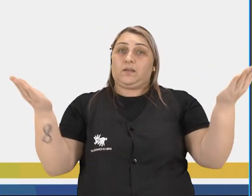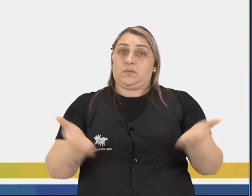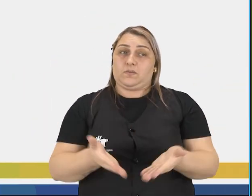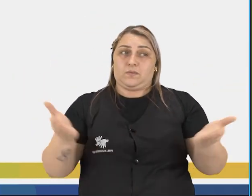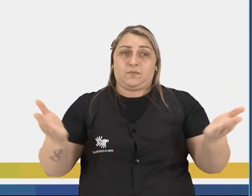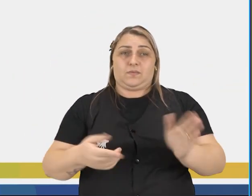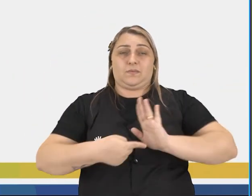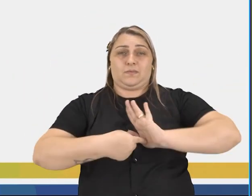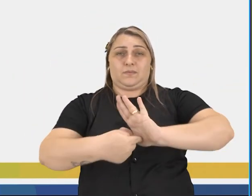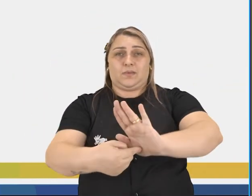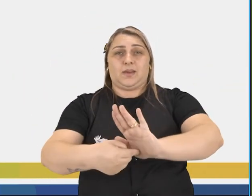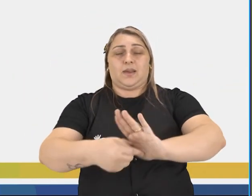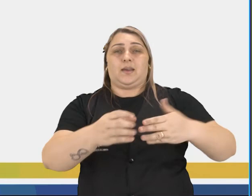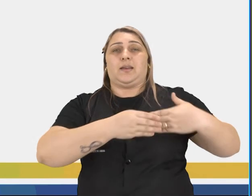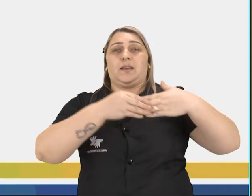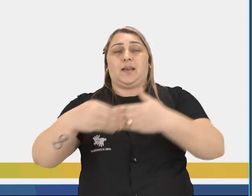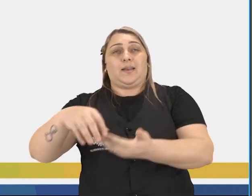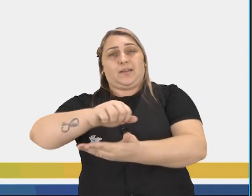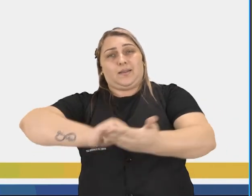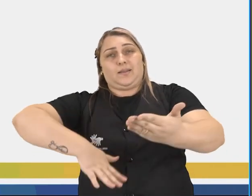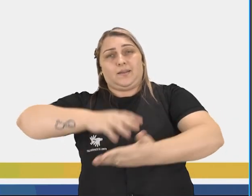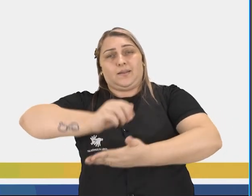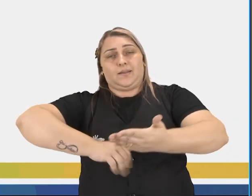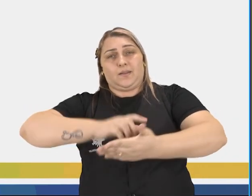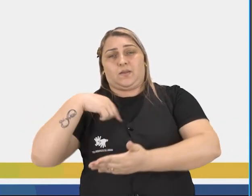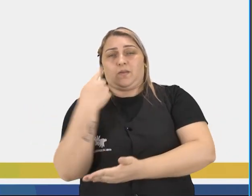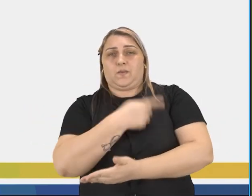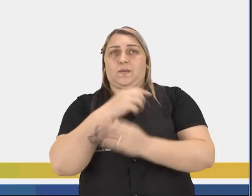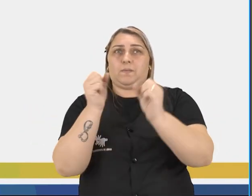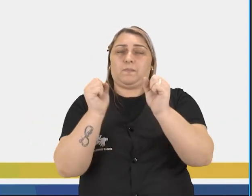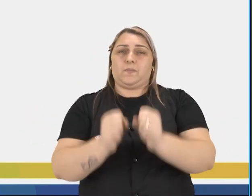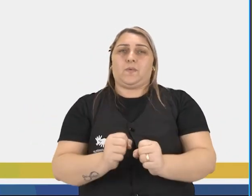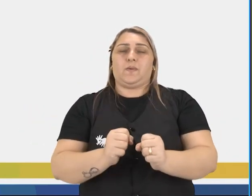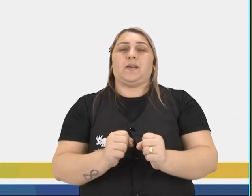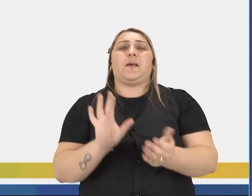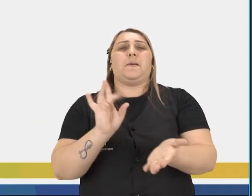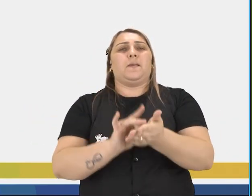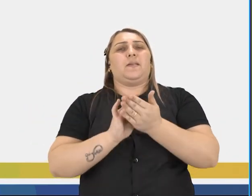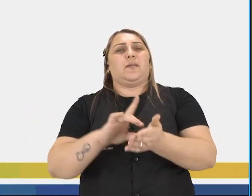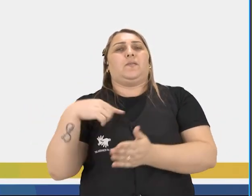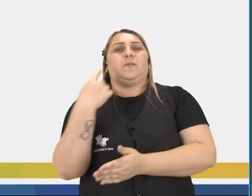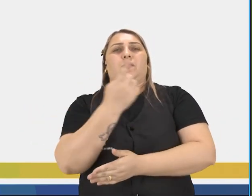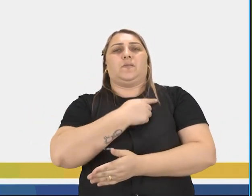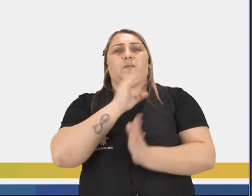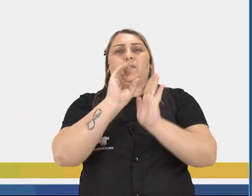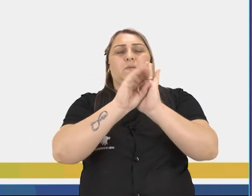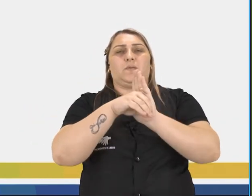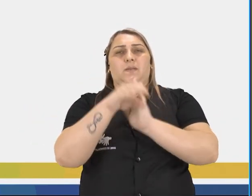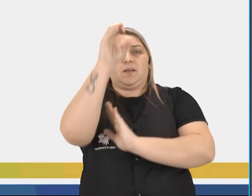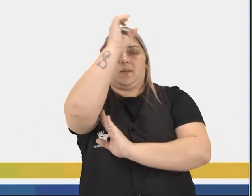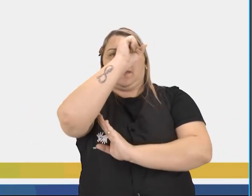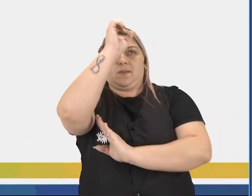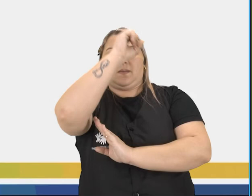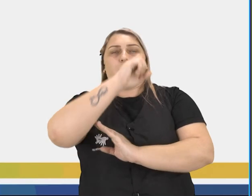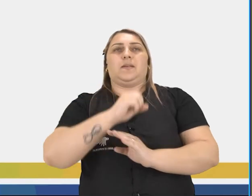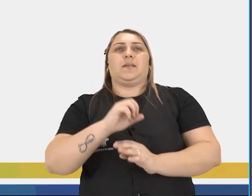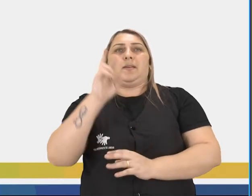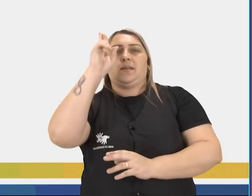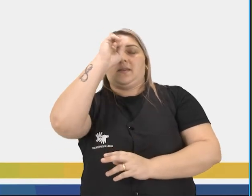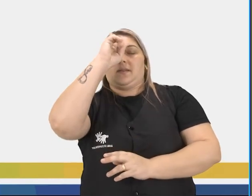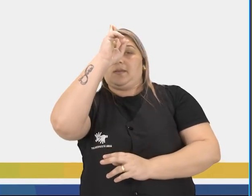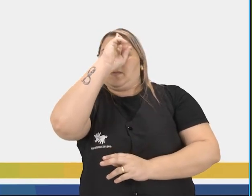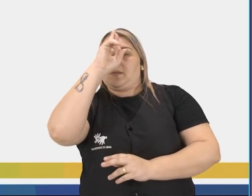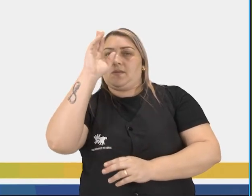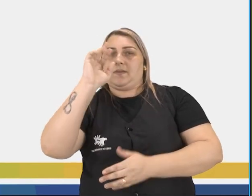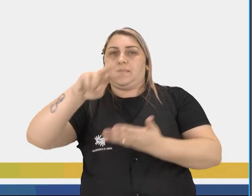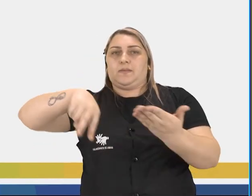A seguir, quero trazer para vocês um exercício para que a gente possa afirmar mais ainda os nossos conceitos sobre o percurso da história da